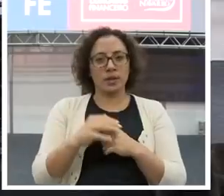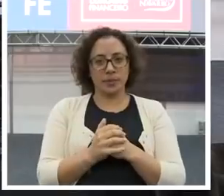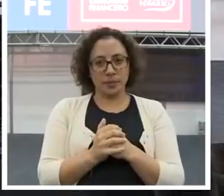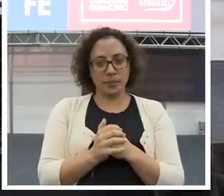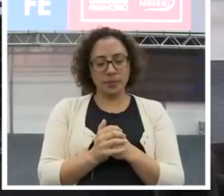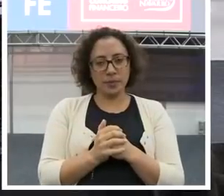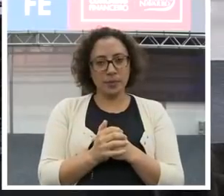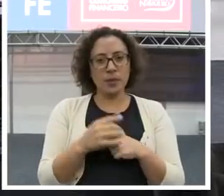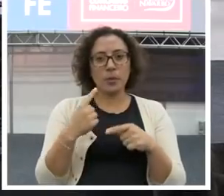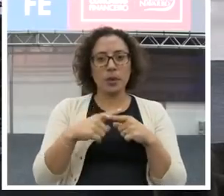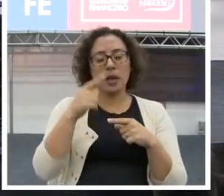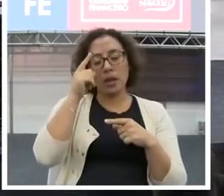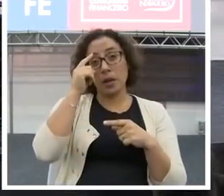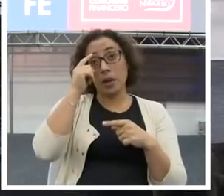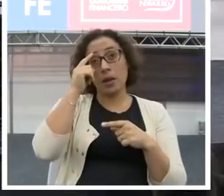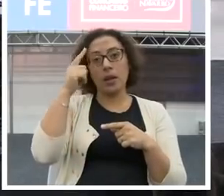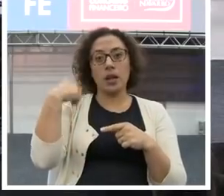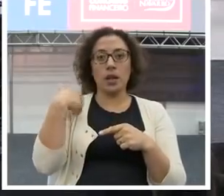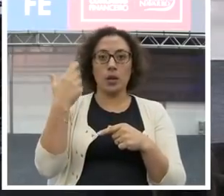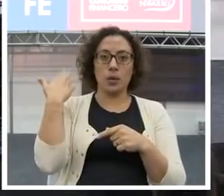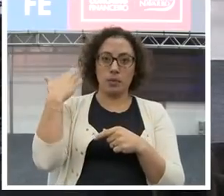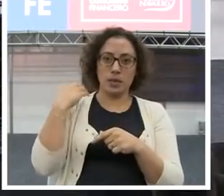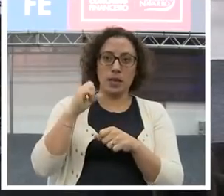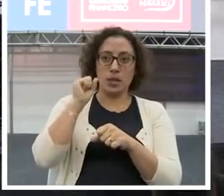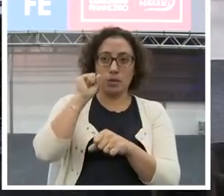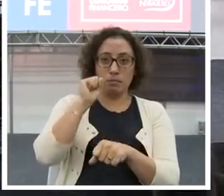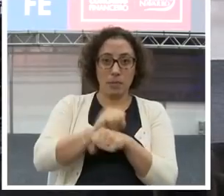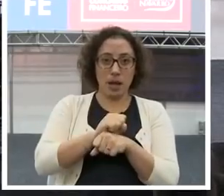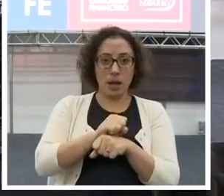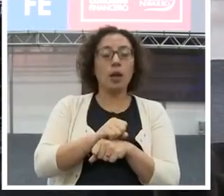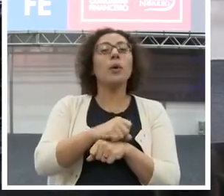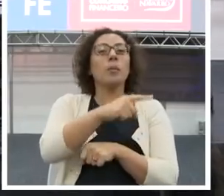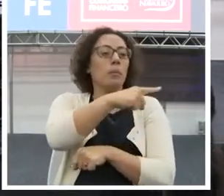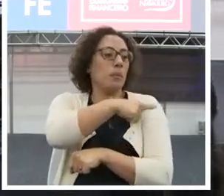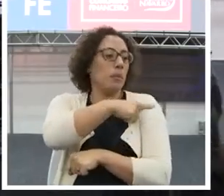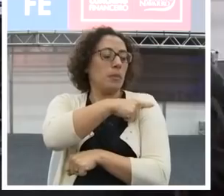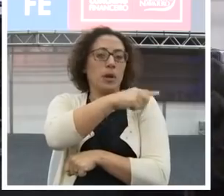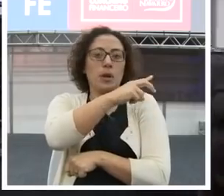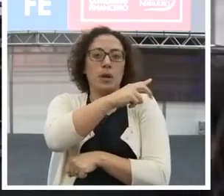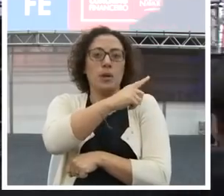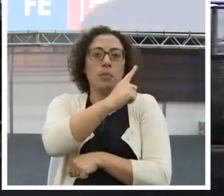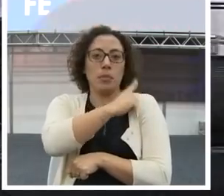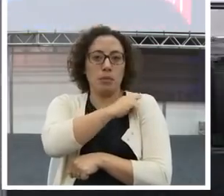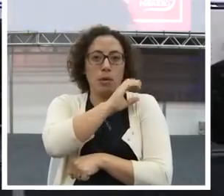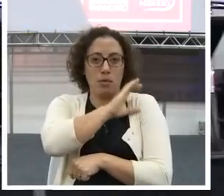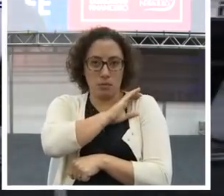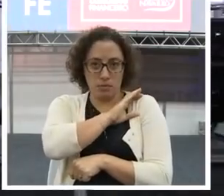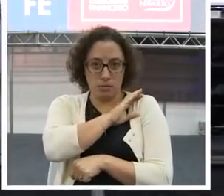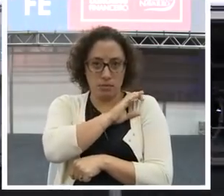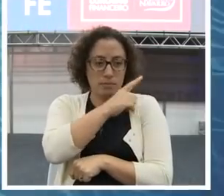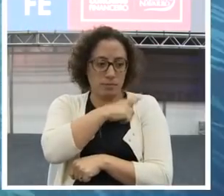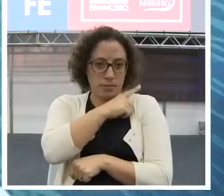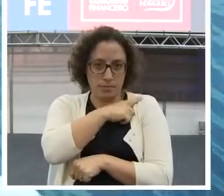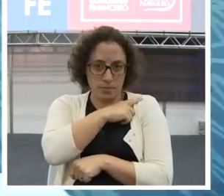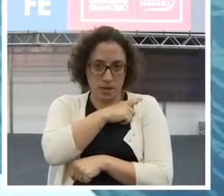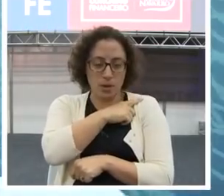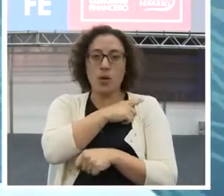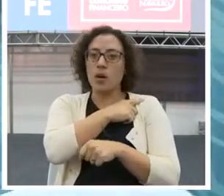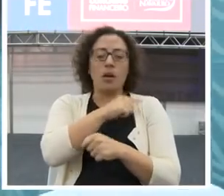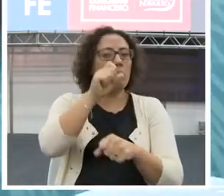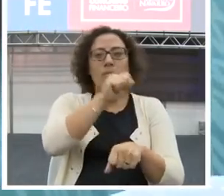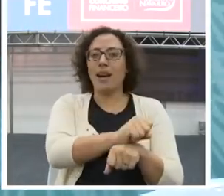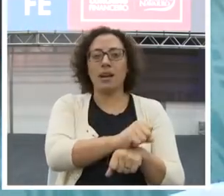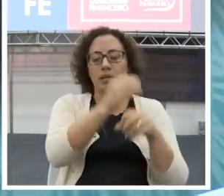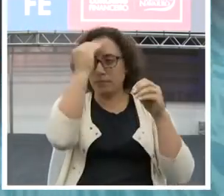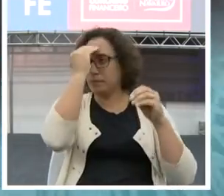Eu parei de estudar no primeiro colegial. Em colégio público. Olha só que interessante.